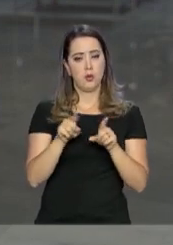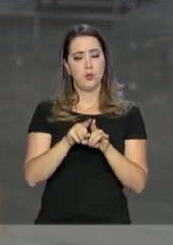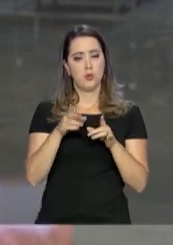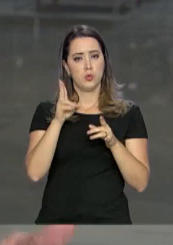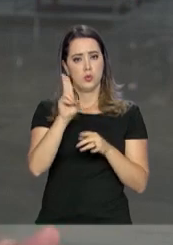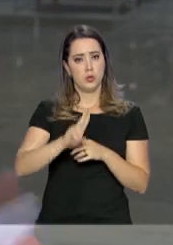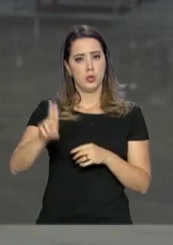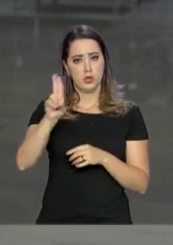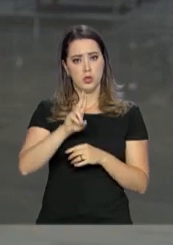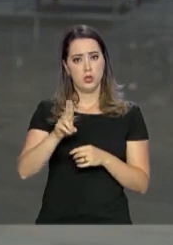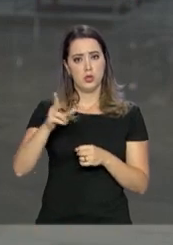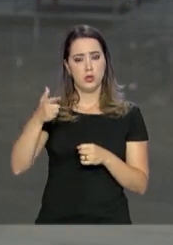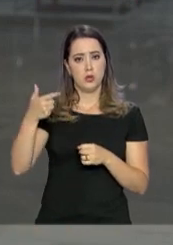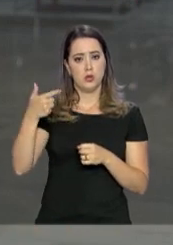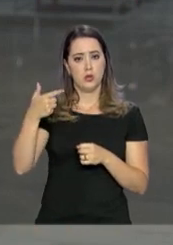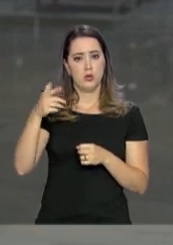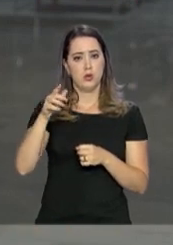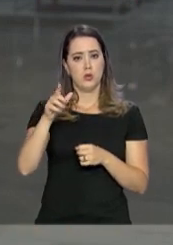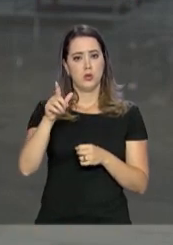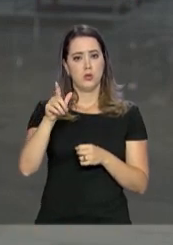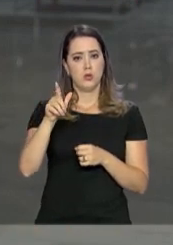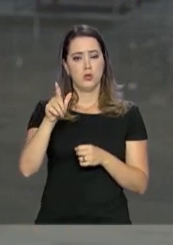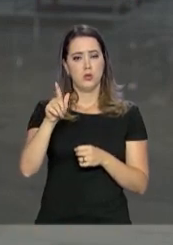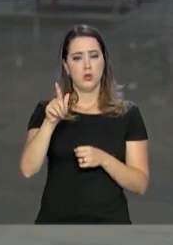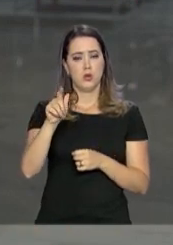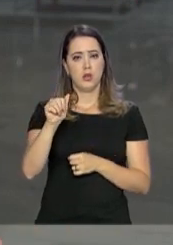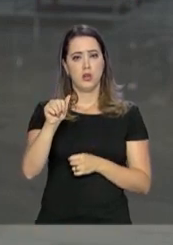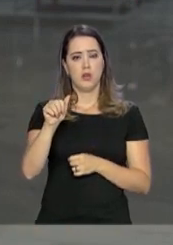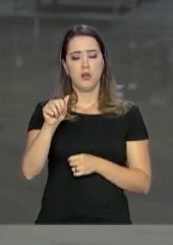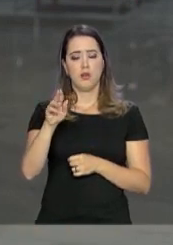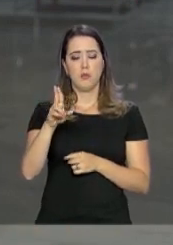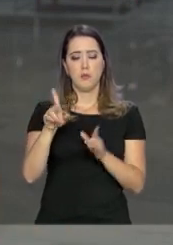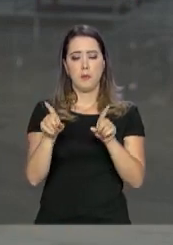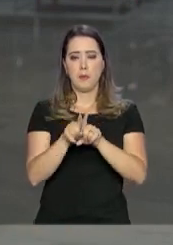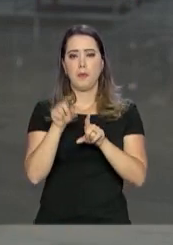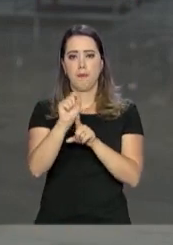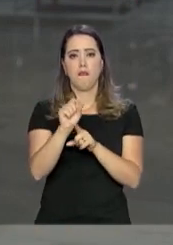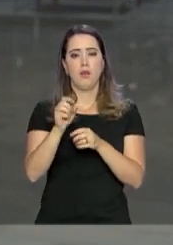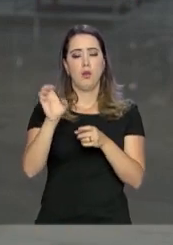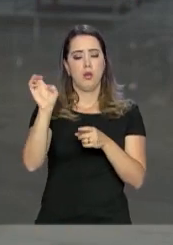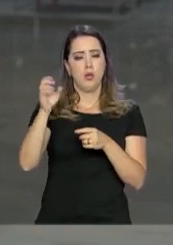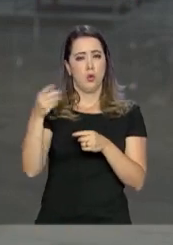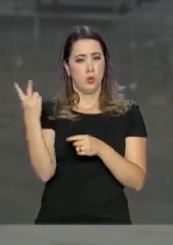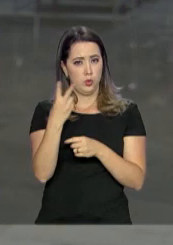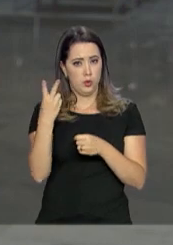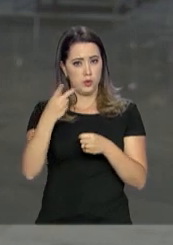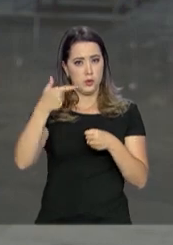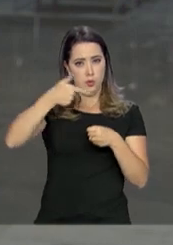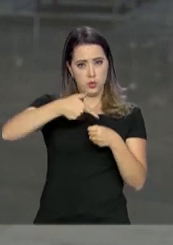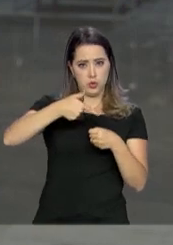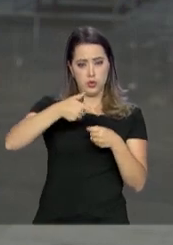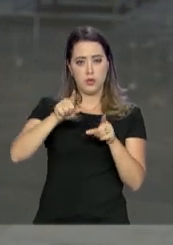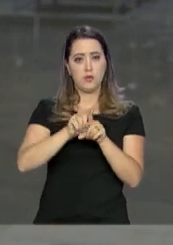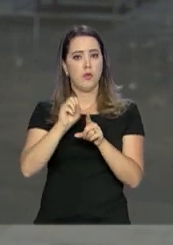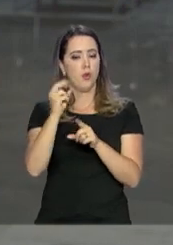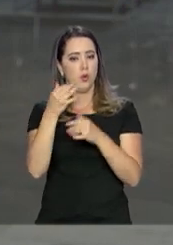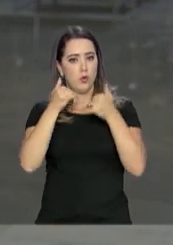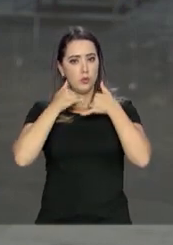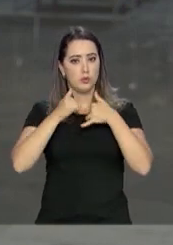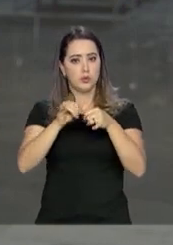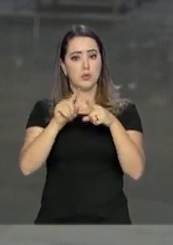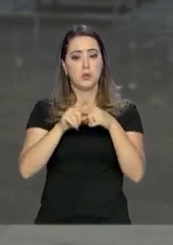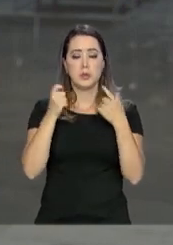locomovem com álcool e gasolina, e carros elétricos. E vai depender do peso desses veículos e da eficiência